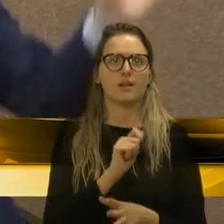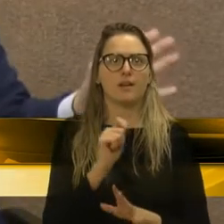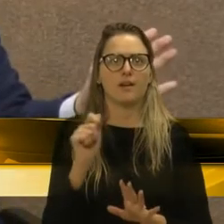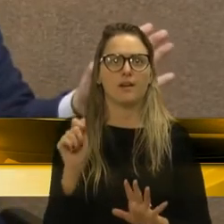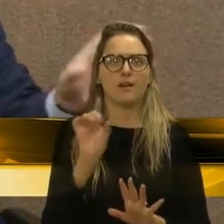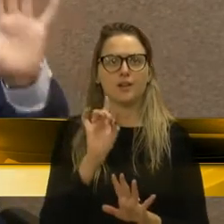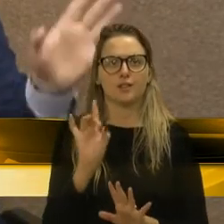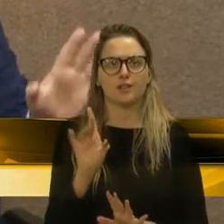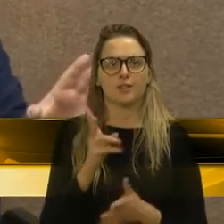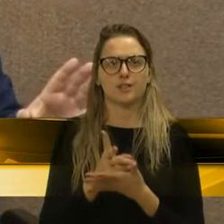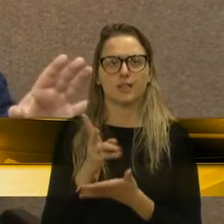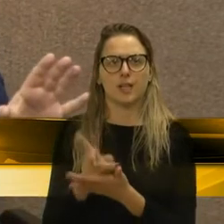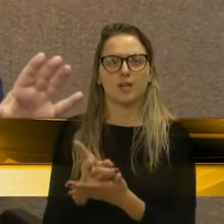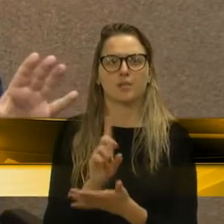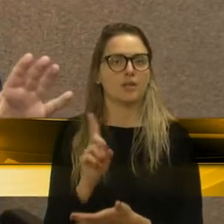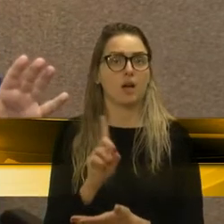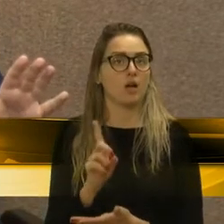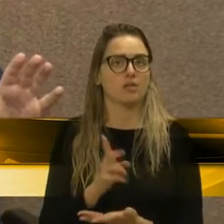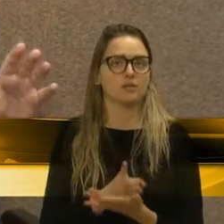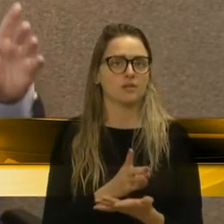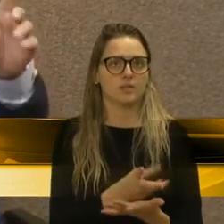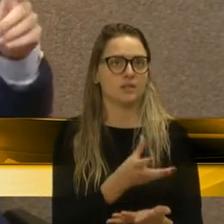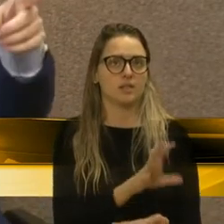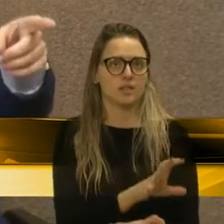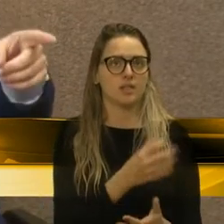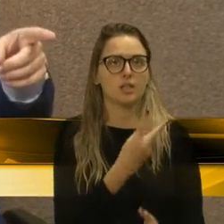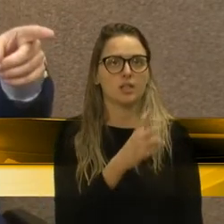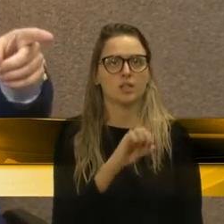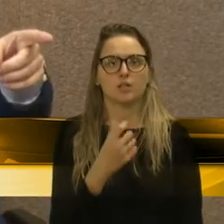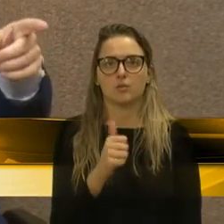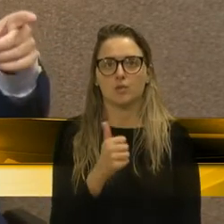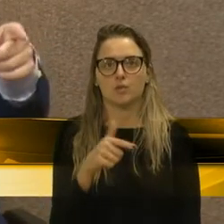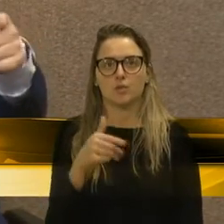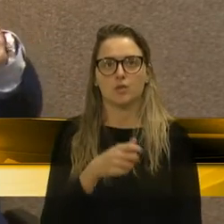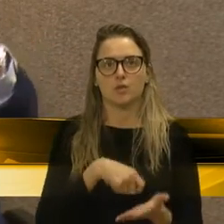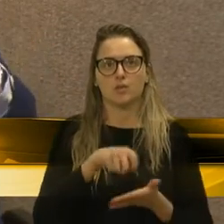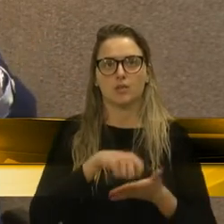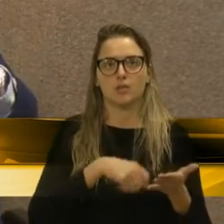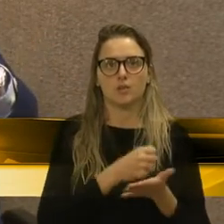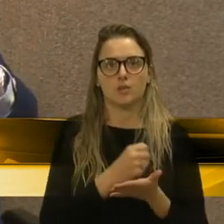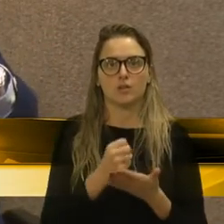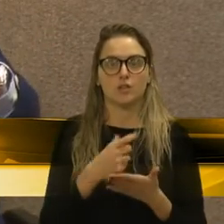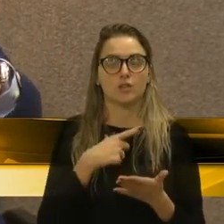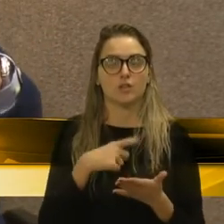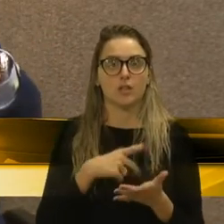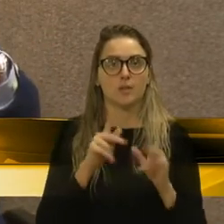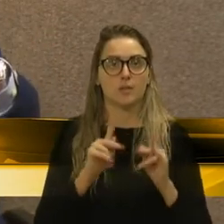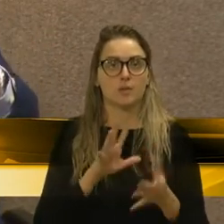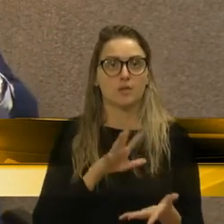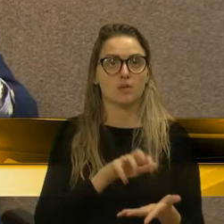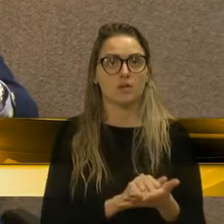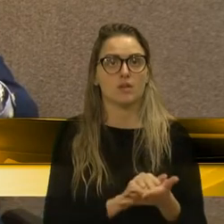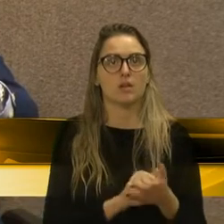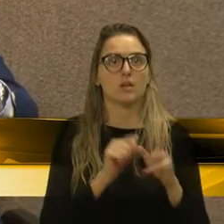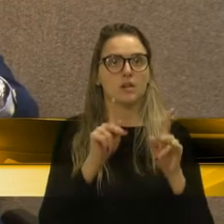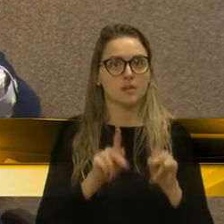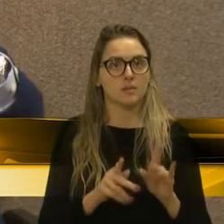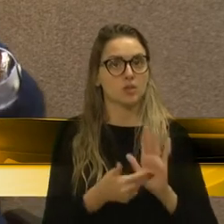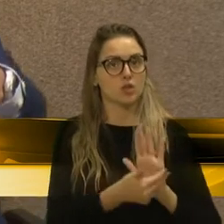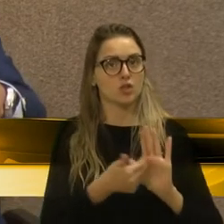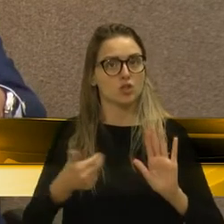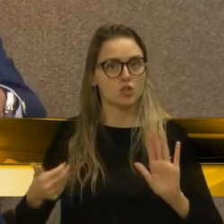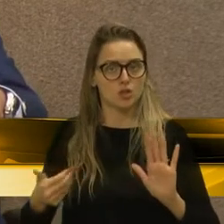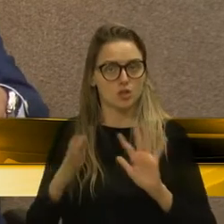é sempre assim. Não é sempre assim. Em 2011, quando foi assinado esse convênio, existia uma invasão no local, e o município removeu as famílias,